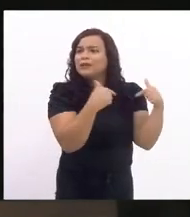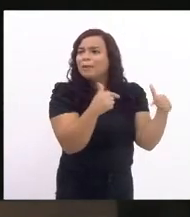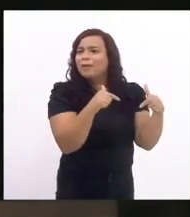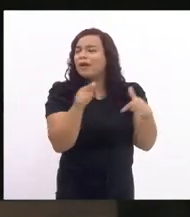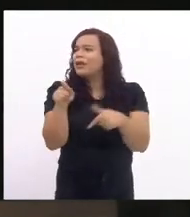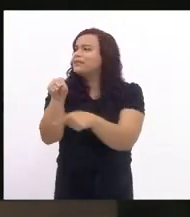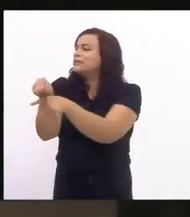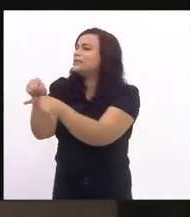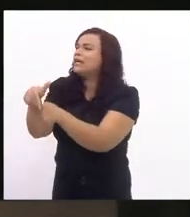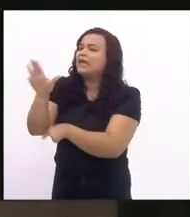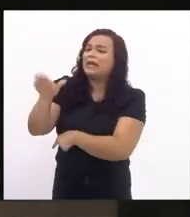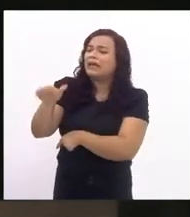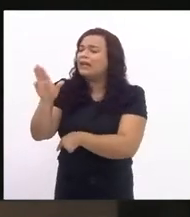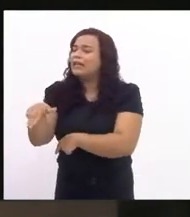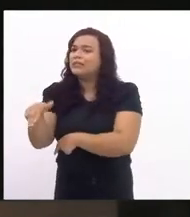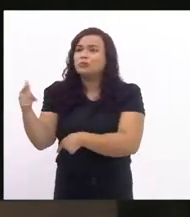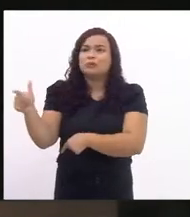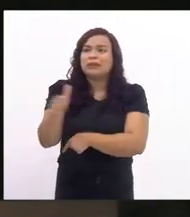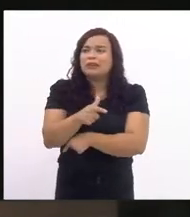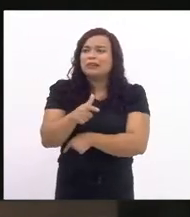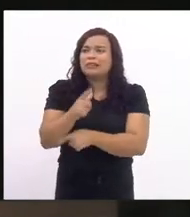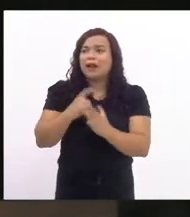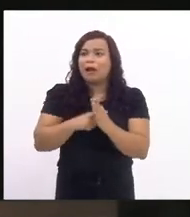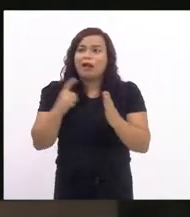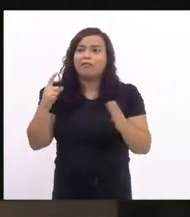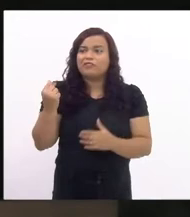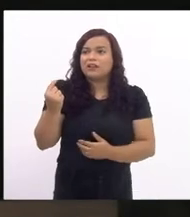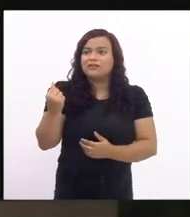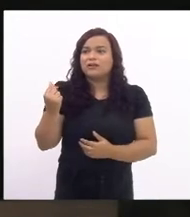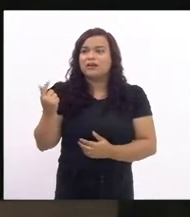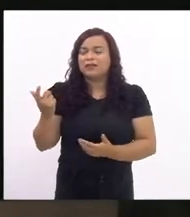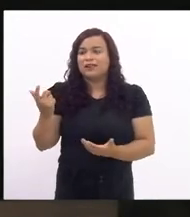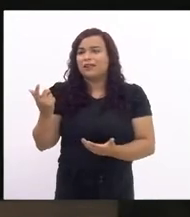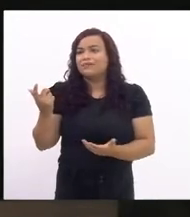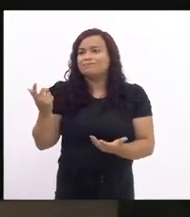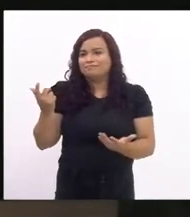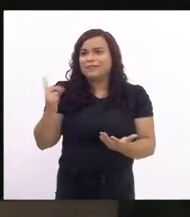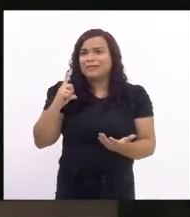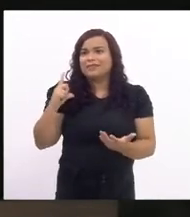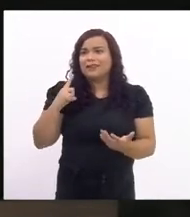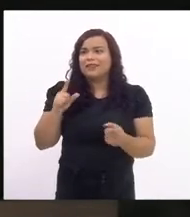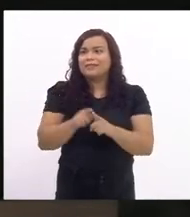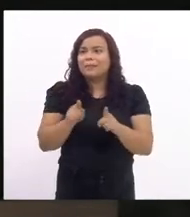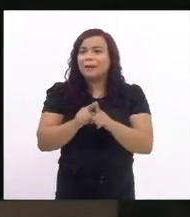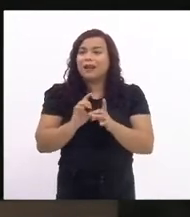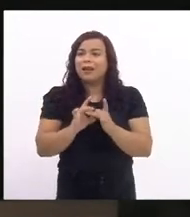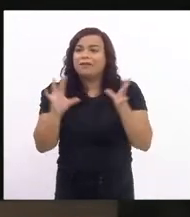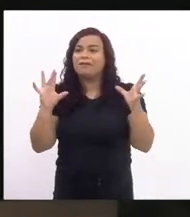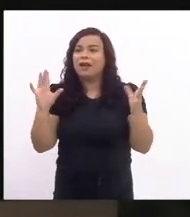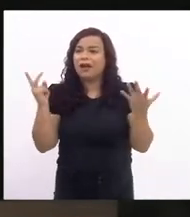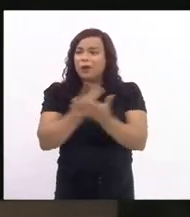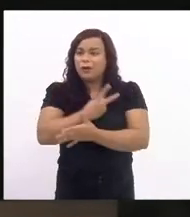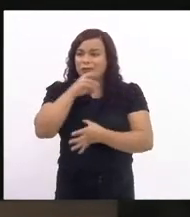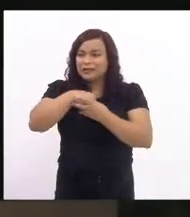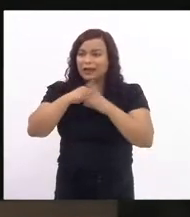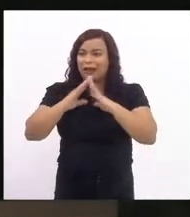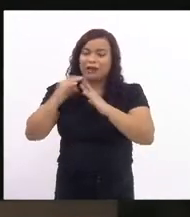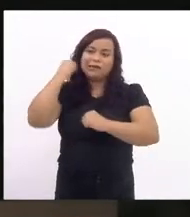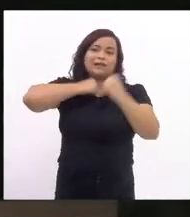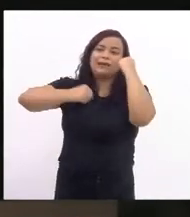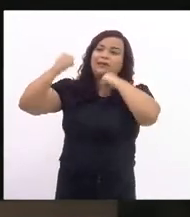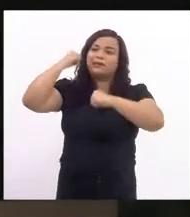poderem ter a sua autonomia financeira econômica para se livrarem de situações de violência